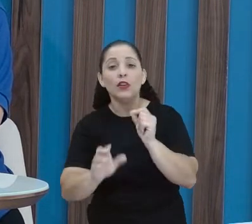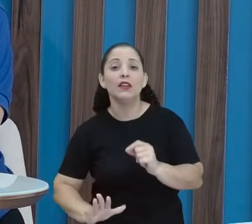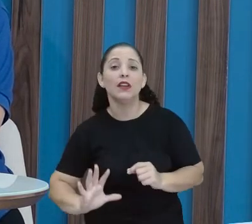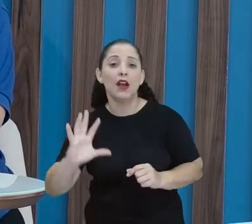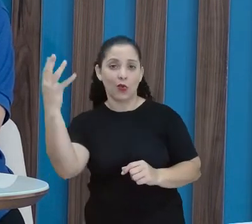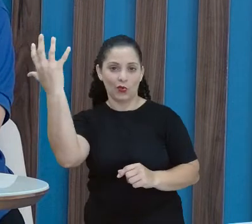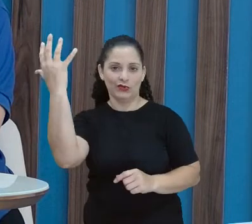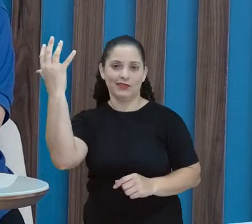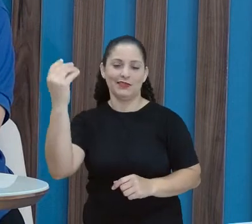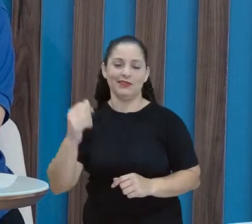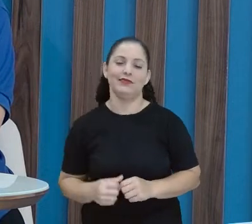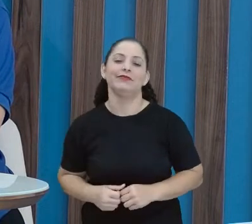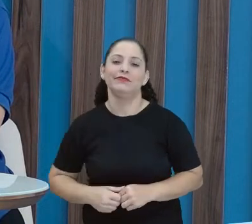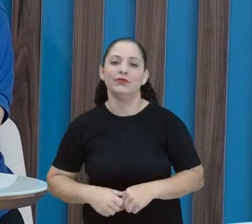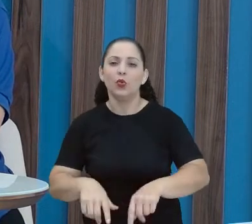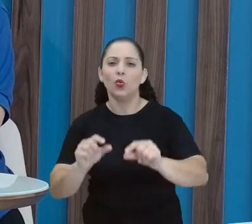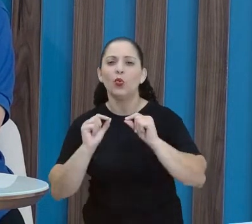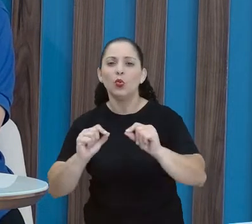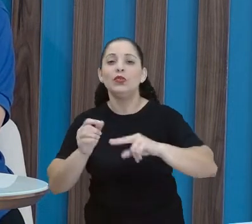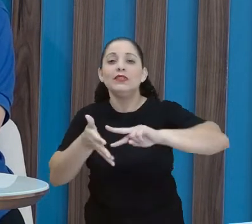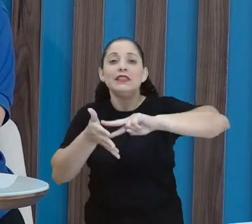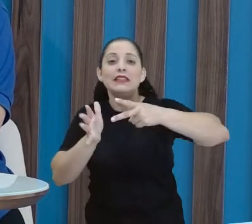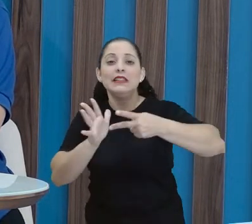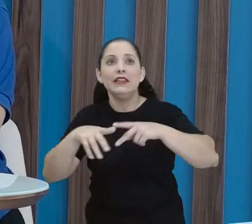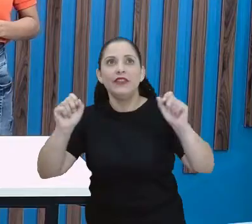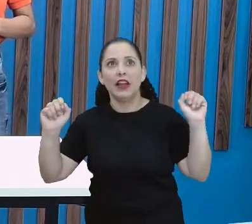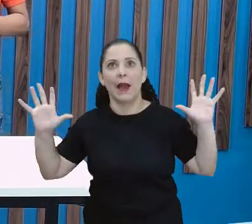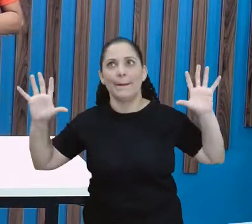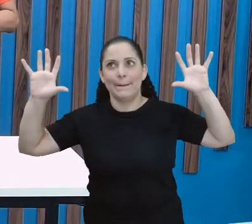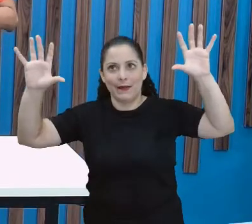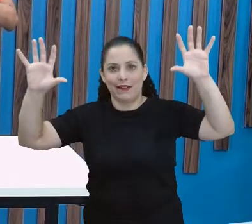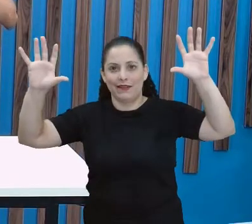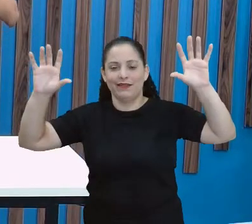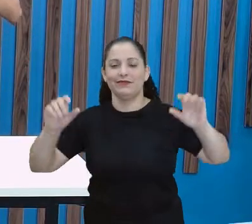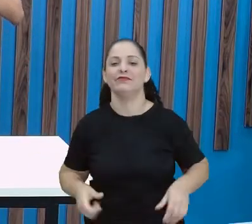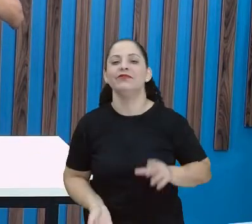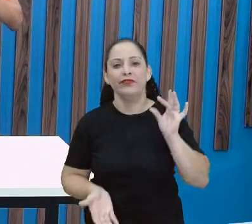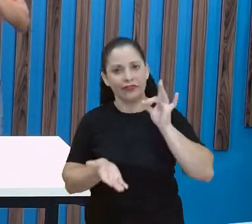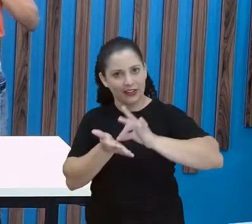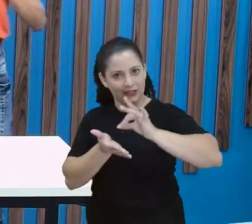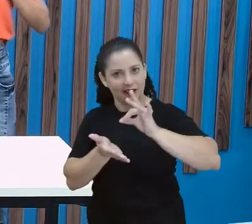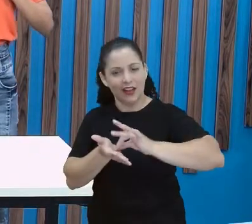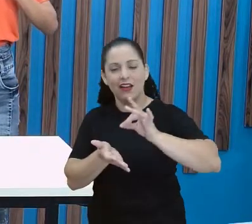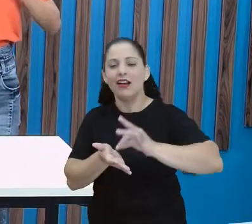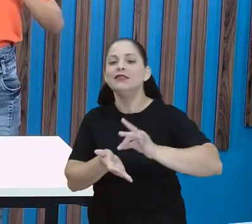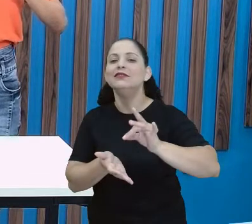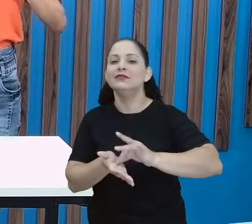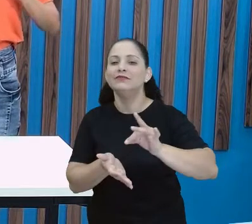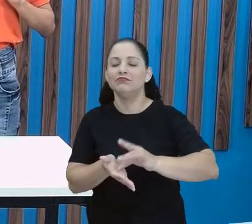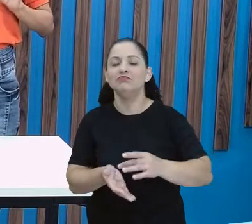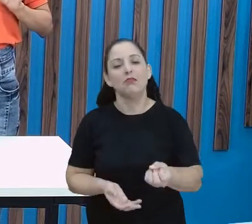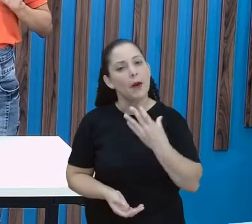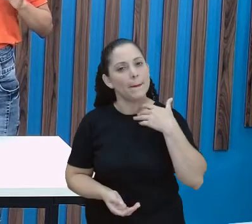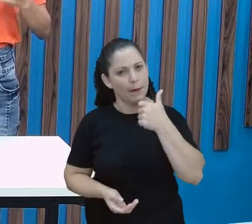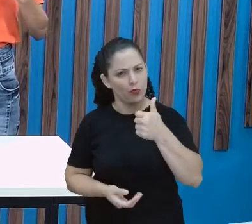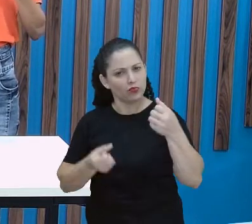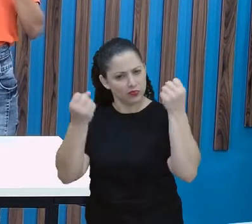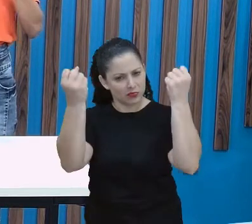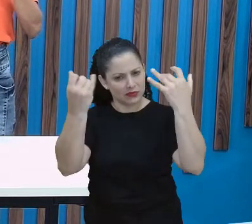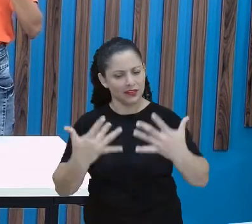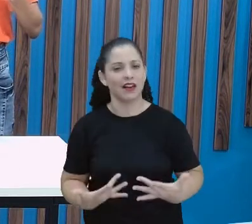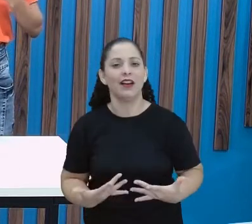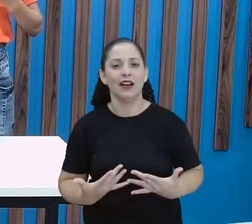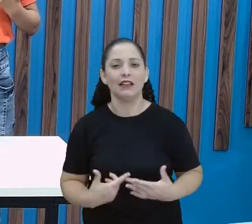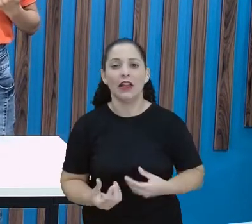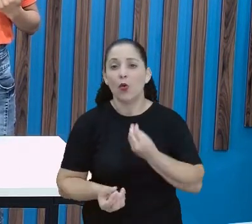qual é a informação que quer passar aquela imagem. É verdade, professora Eli, a senhora agora colocou muito bem essa questão da gente